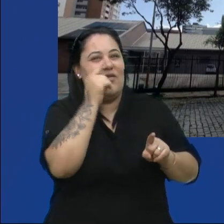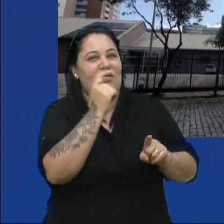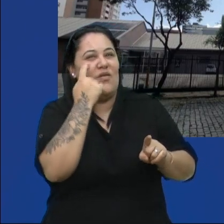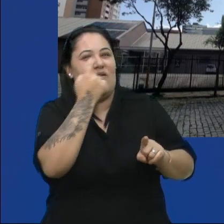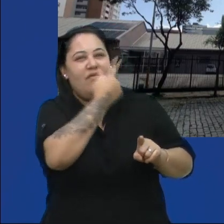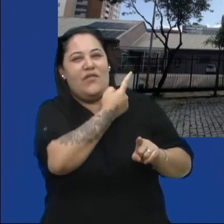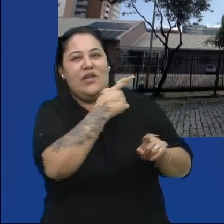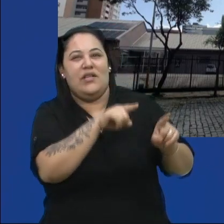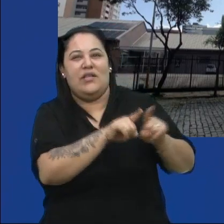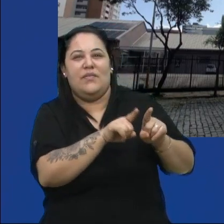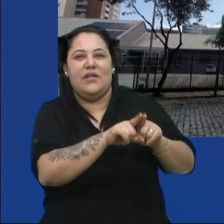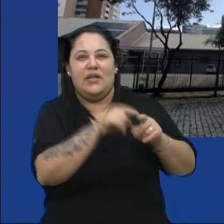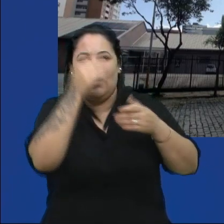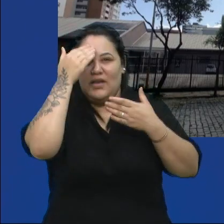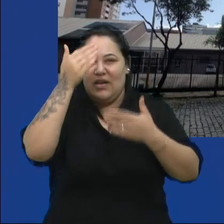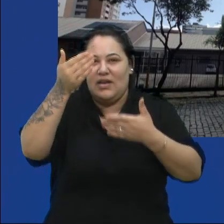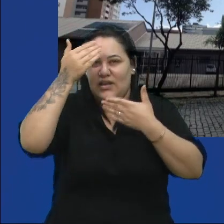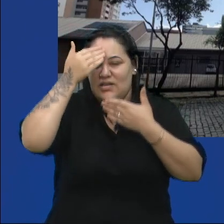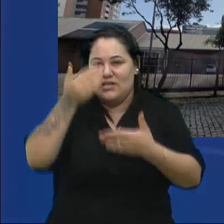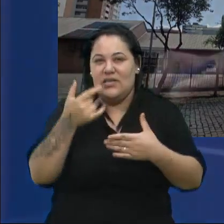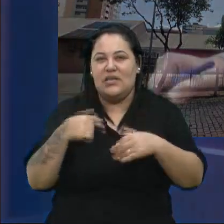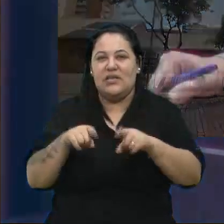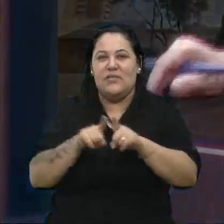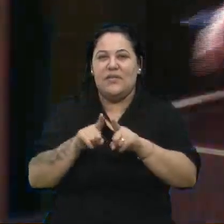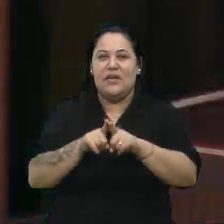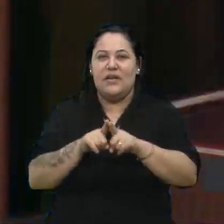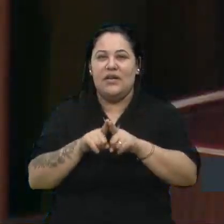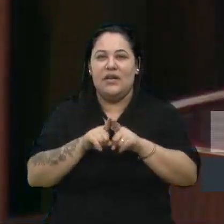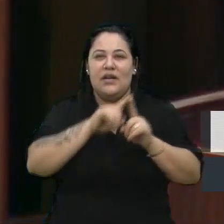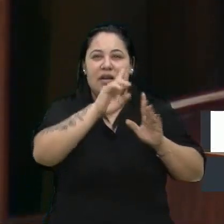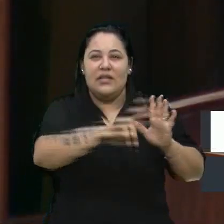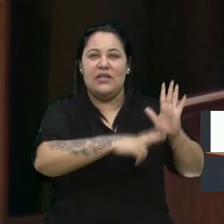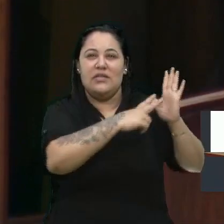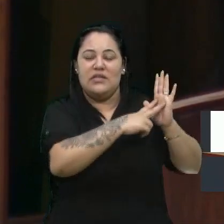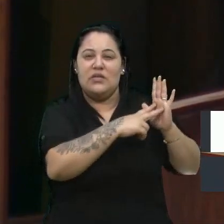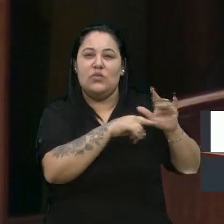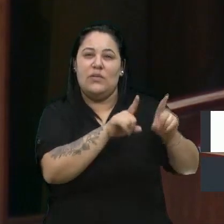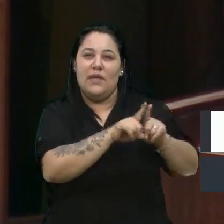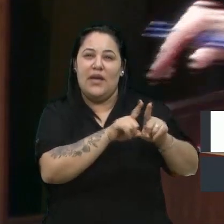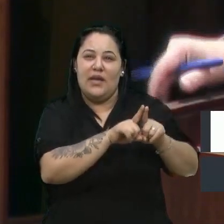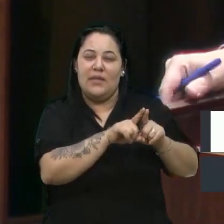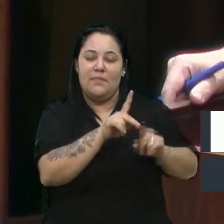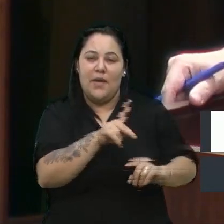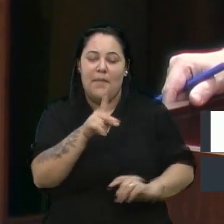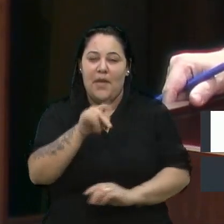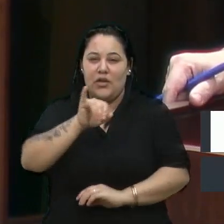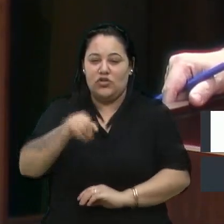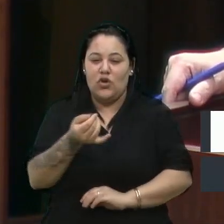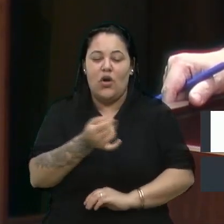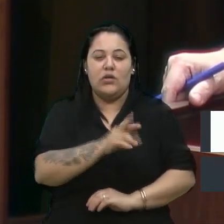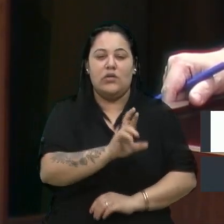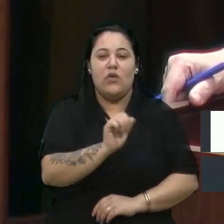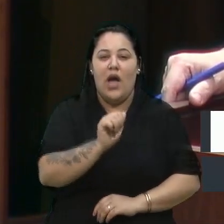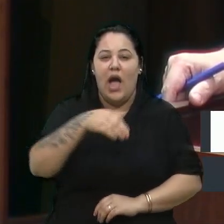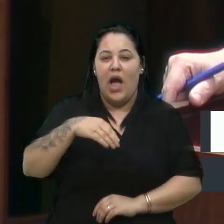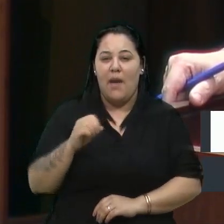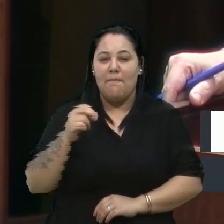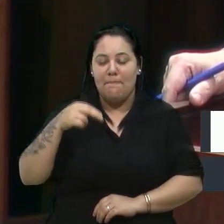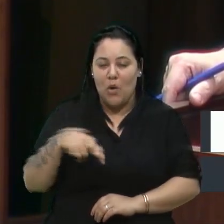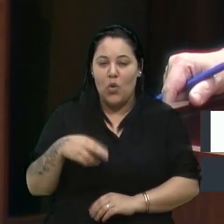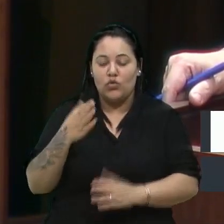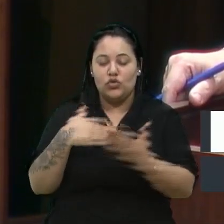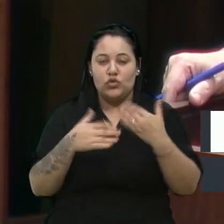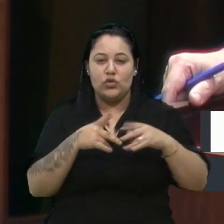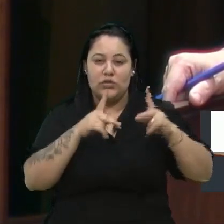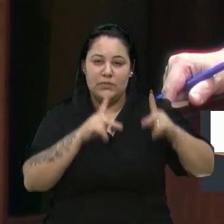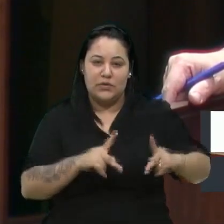aqui, agradecer a atenção do PPJ, ali do Ramon, de todo o pessoal que trabalha